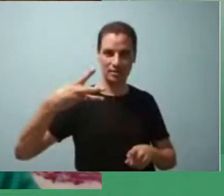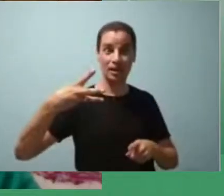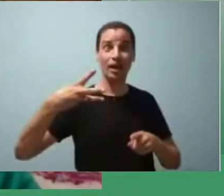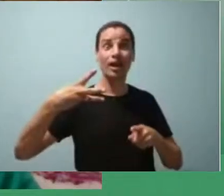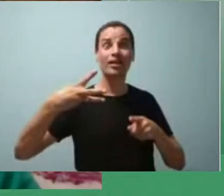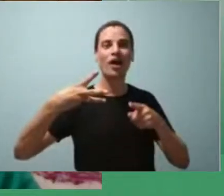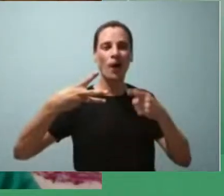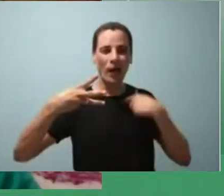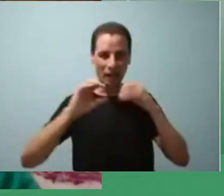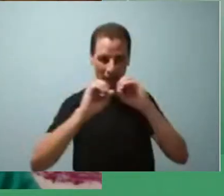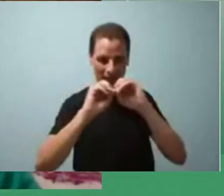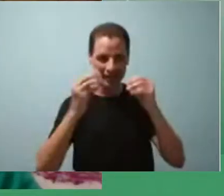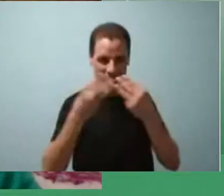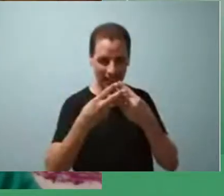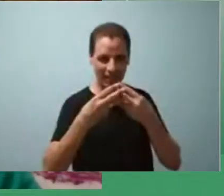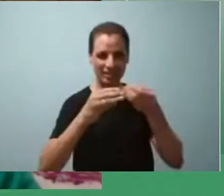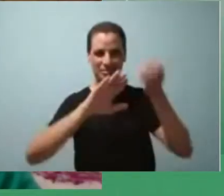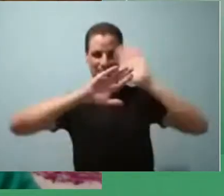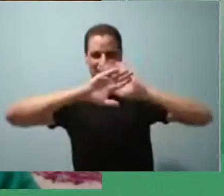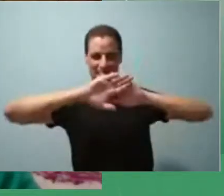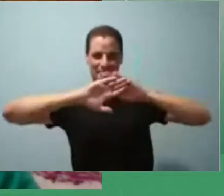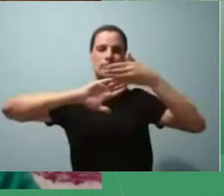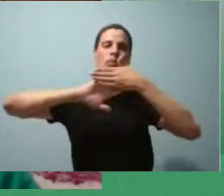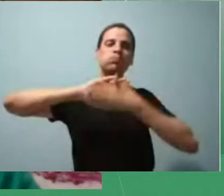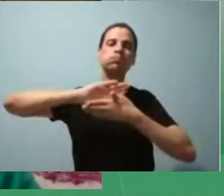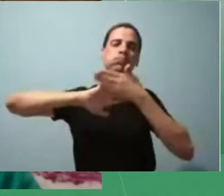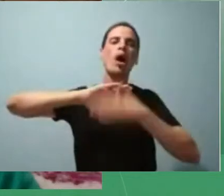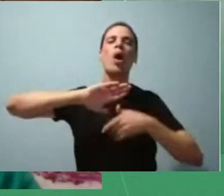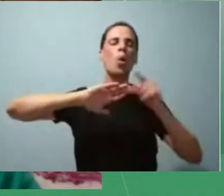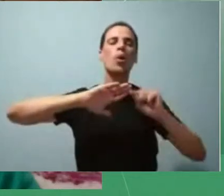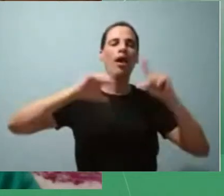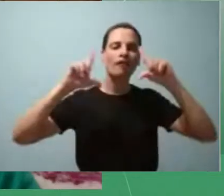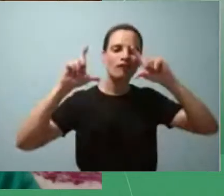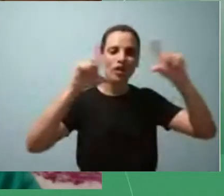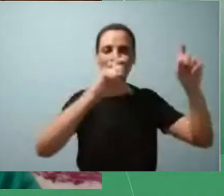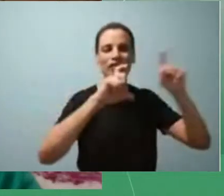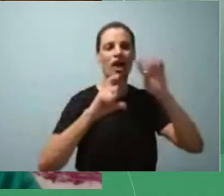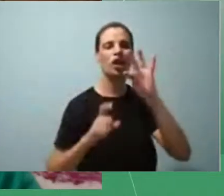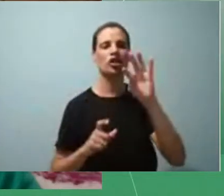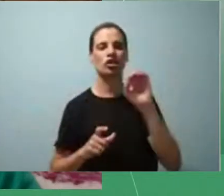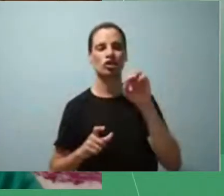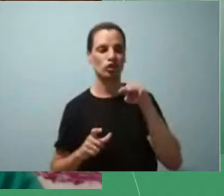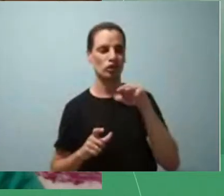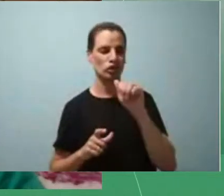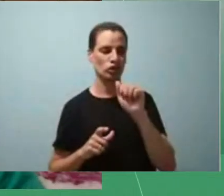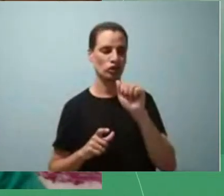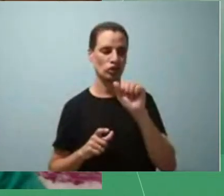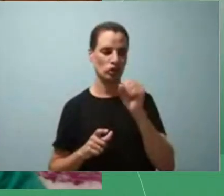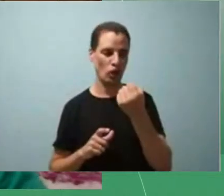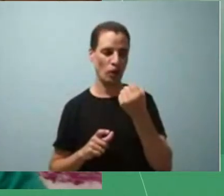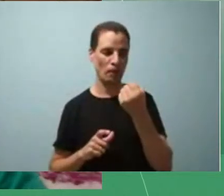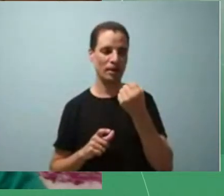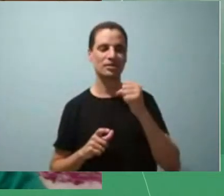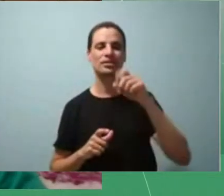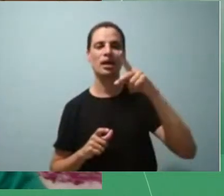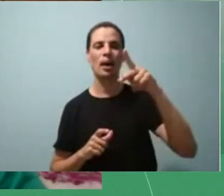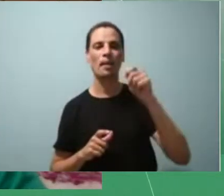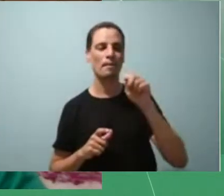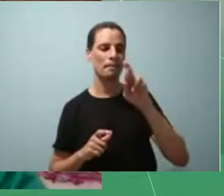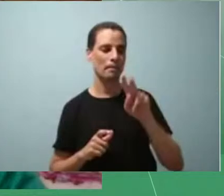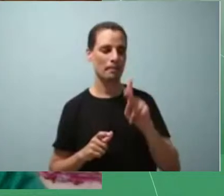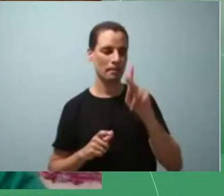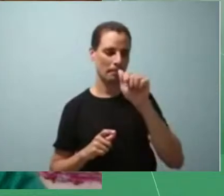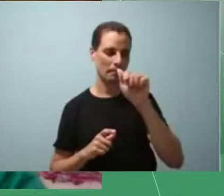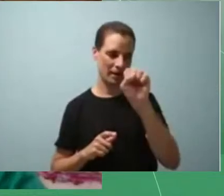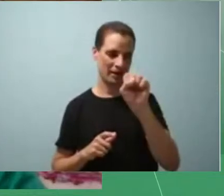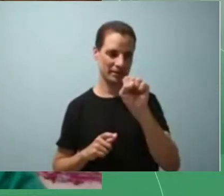coloquei fotografias de Thomas Farkas que é o fotógrafo em destaque vou falar mais um pouquinho dele no